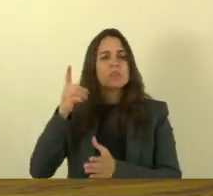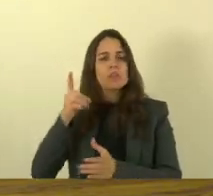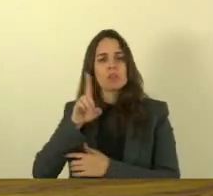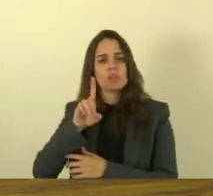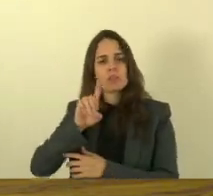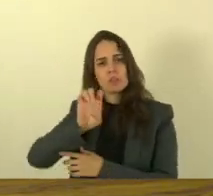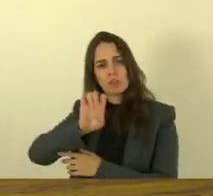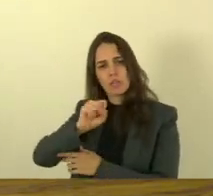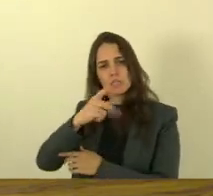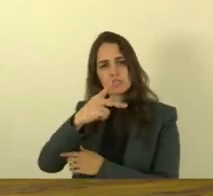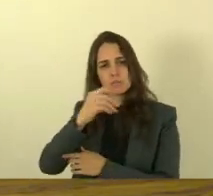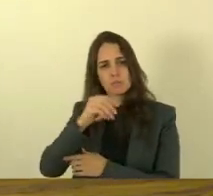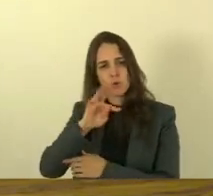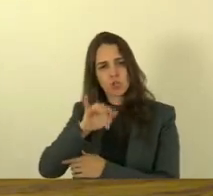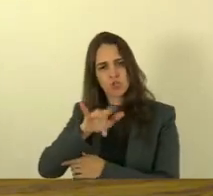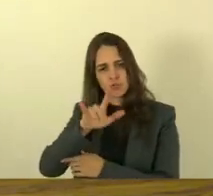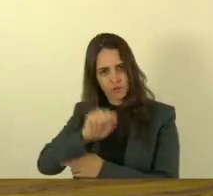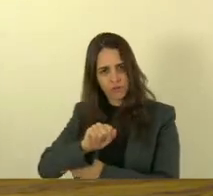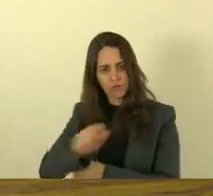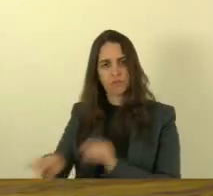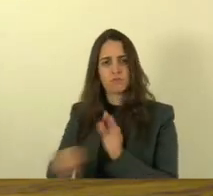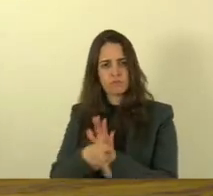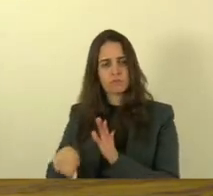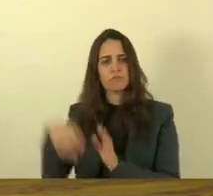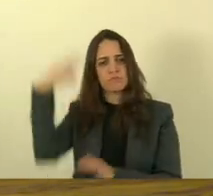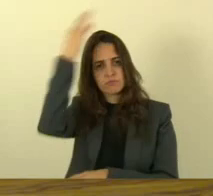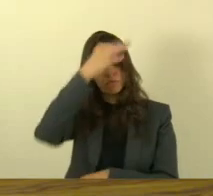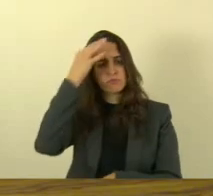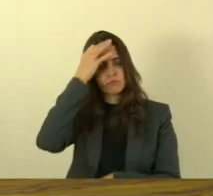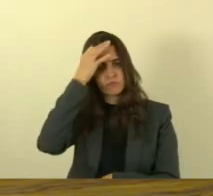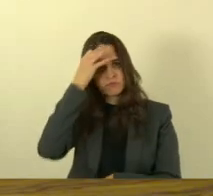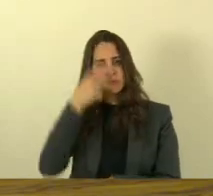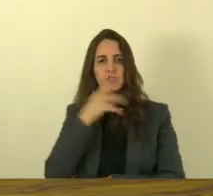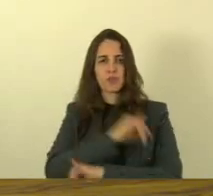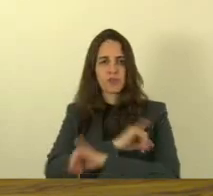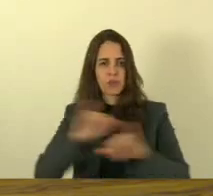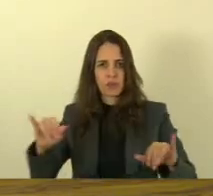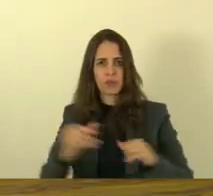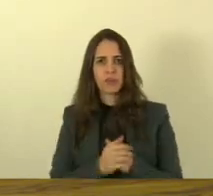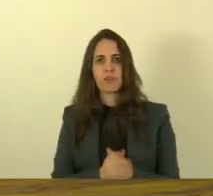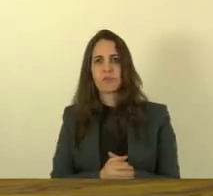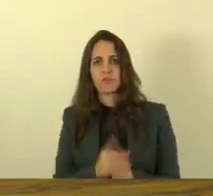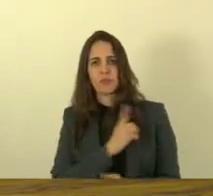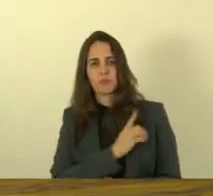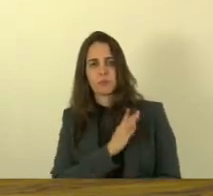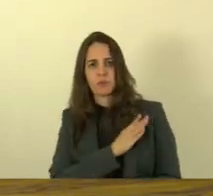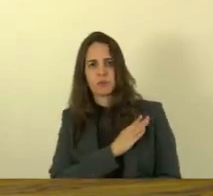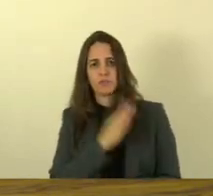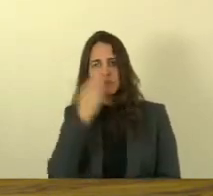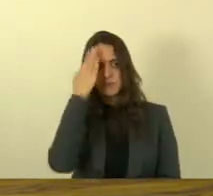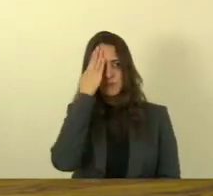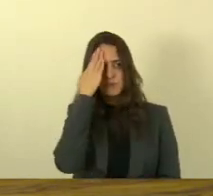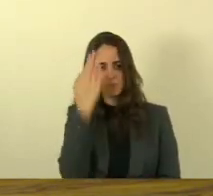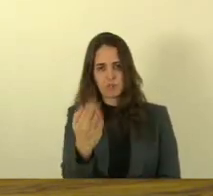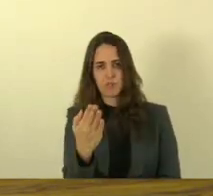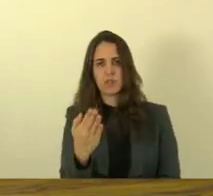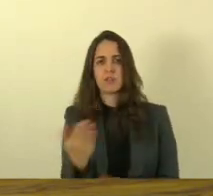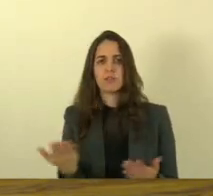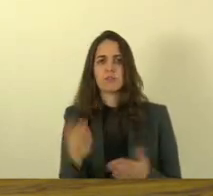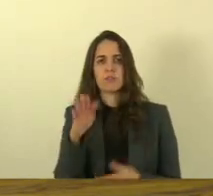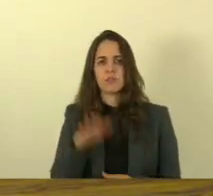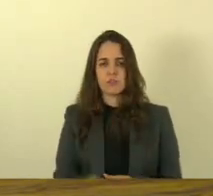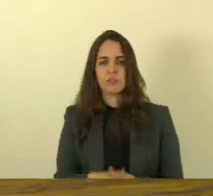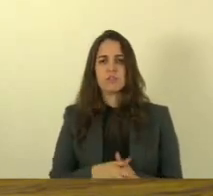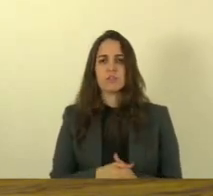torcedores que pertence ao povo do Espírito Santo tenho dito deputado Danilo meu agradecimento pela tarde de